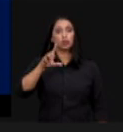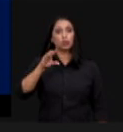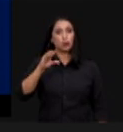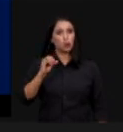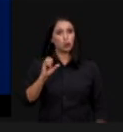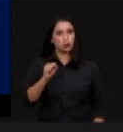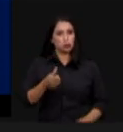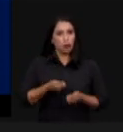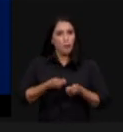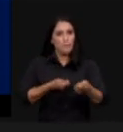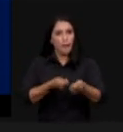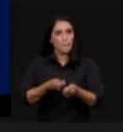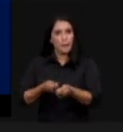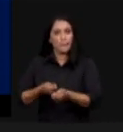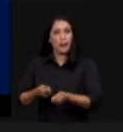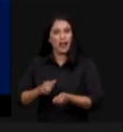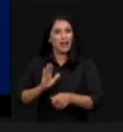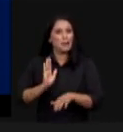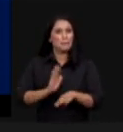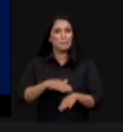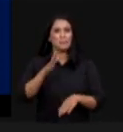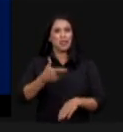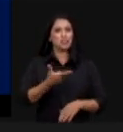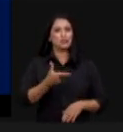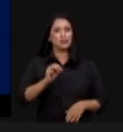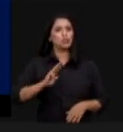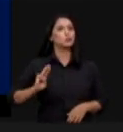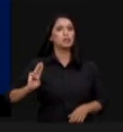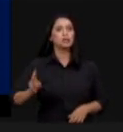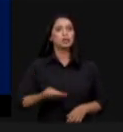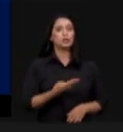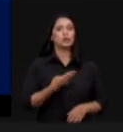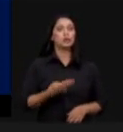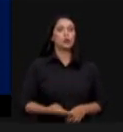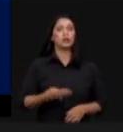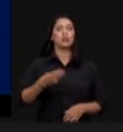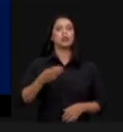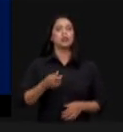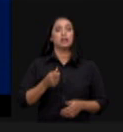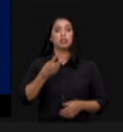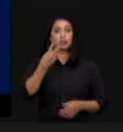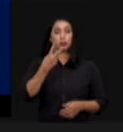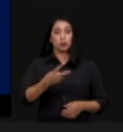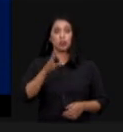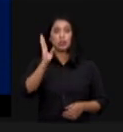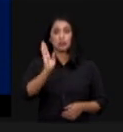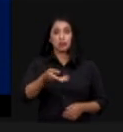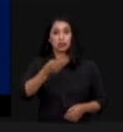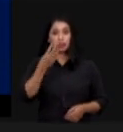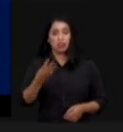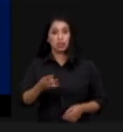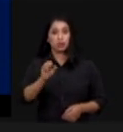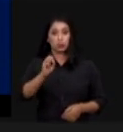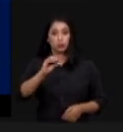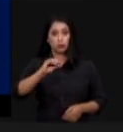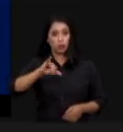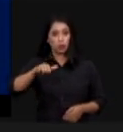já são 20 milhões de hectares, dois terços da área de soja, usando essa tecnologia.